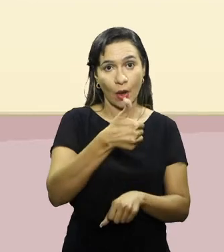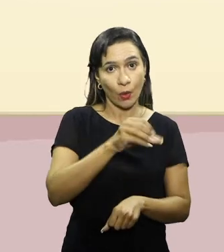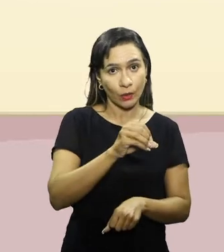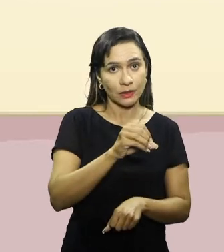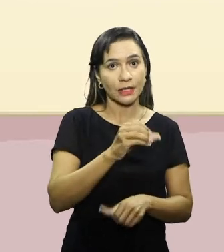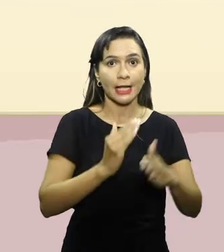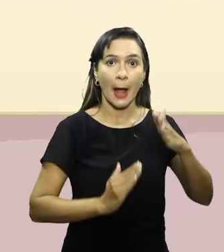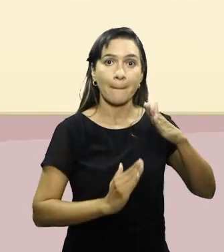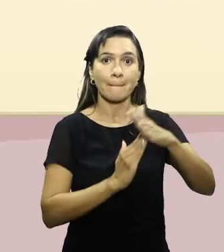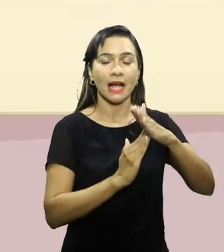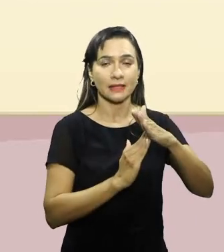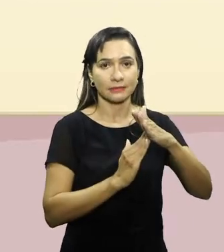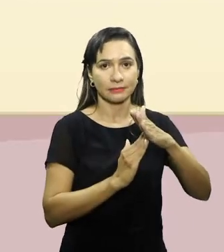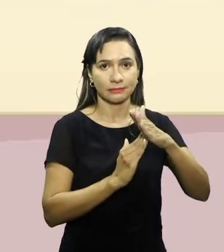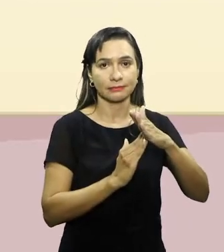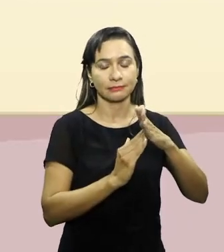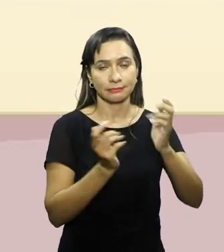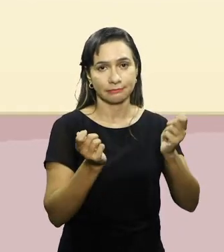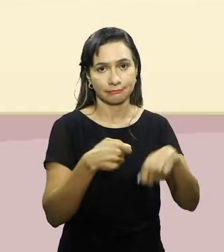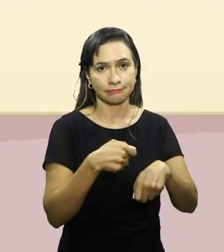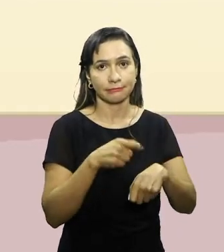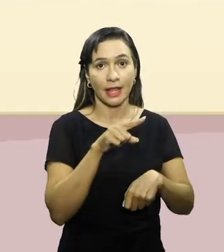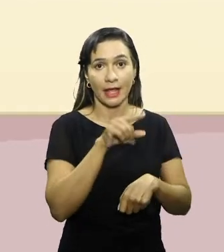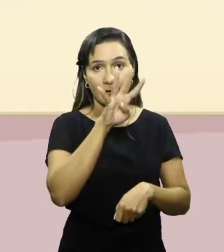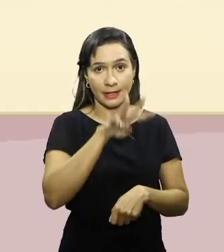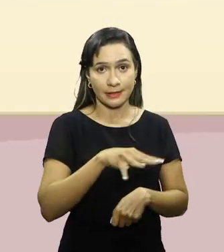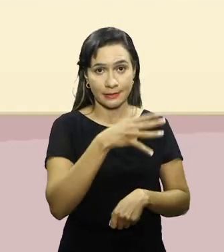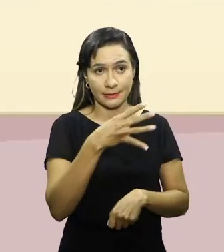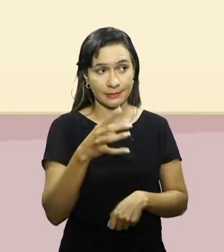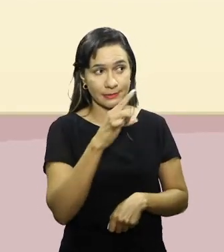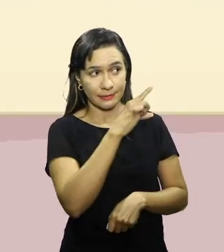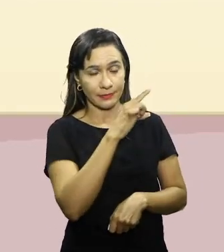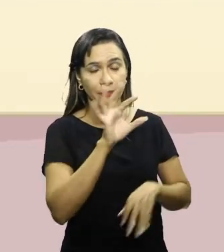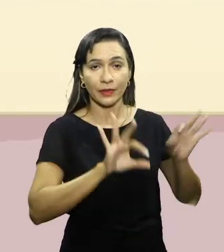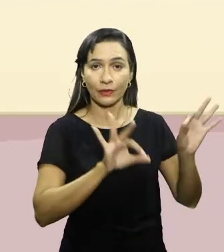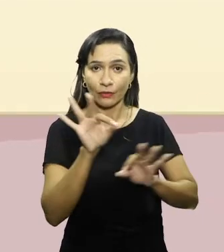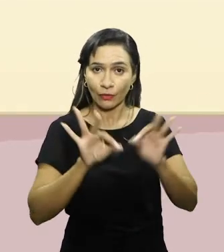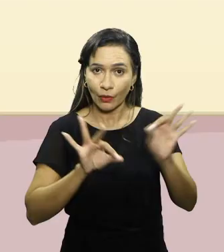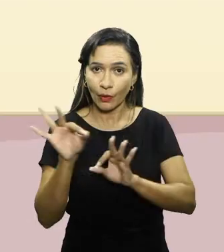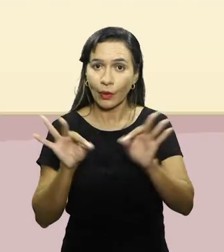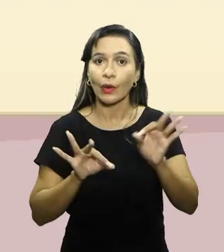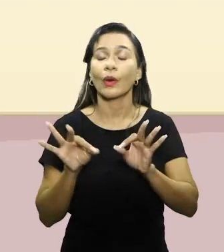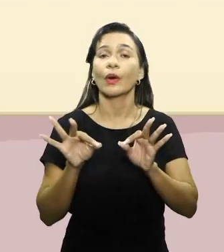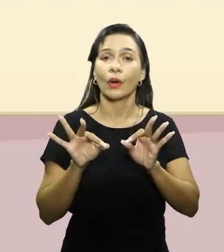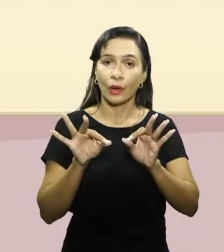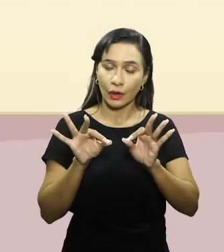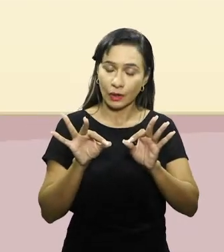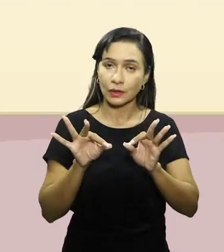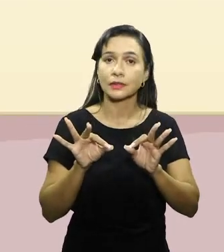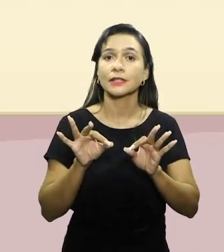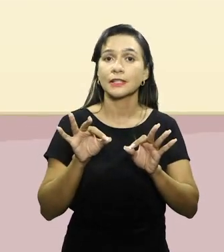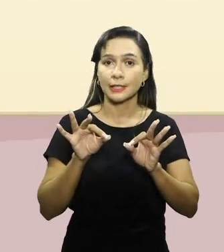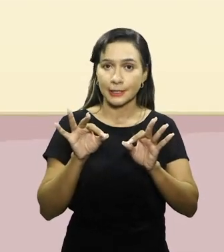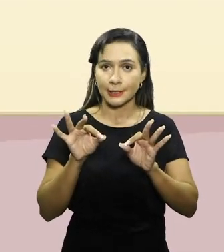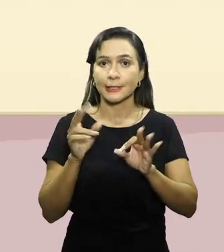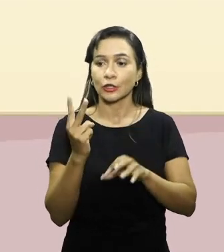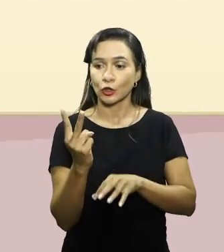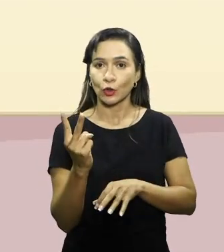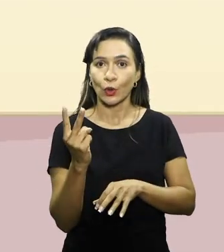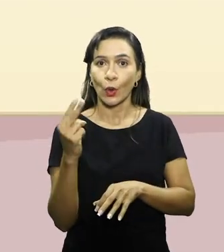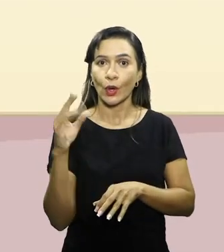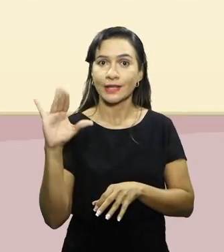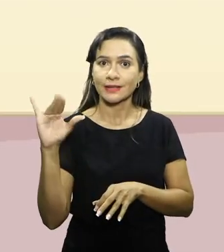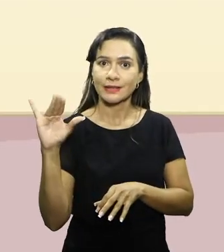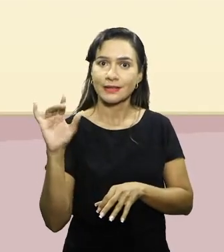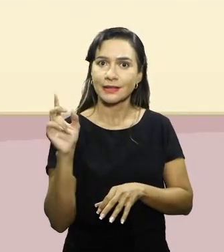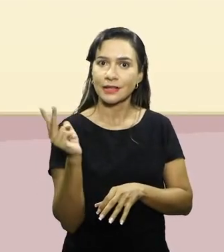o máximo, certo? Essa escala, pessoal, ela foi elaborada por Borg e modificada por Post, que são cientistas. Onde